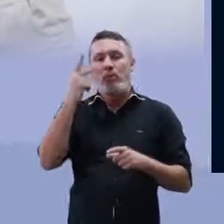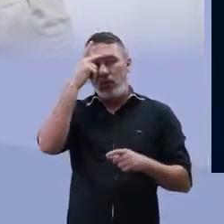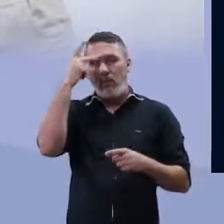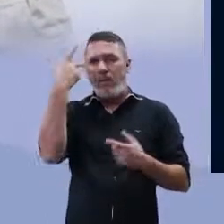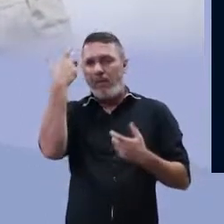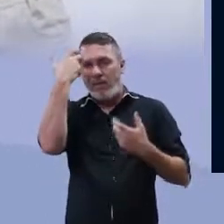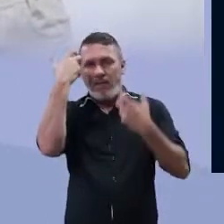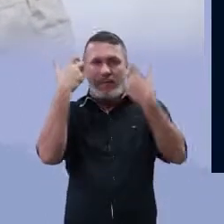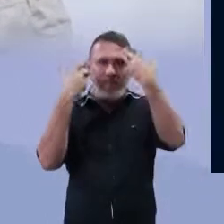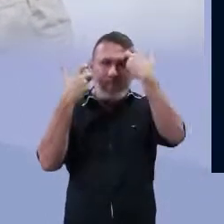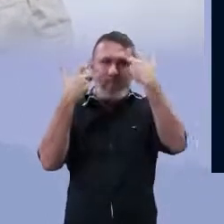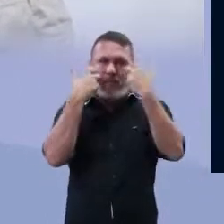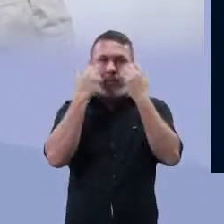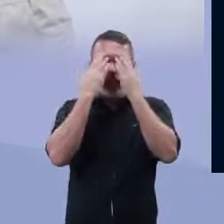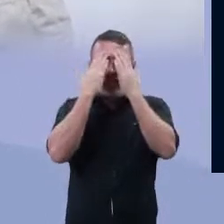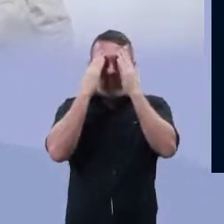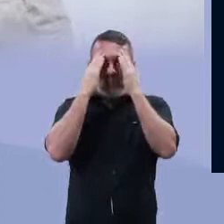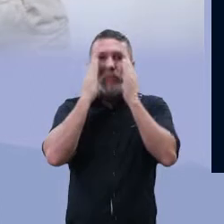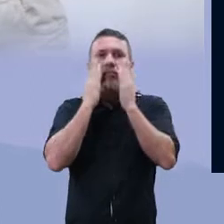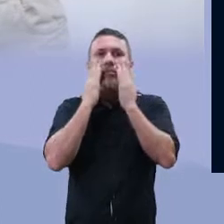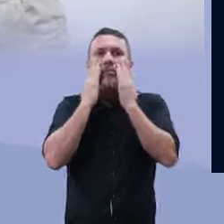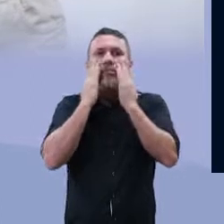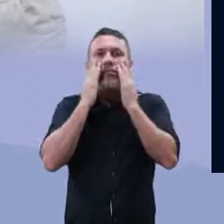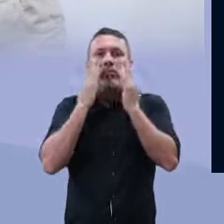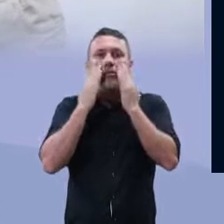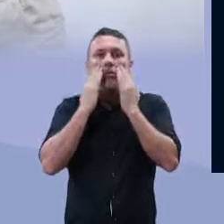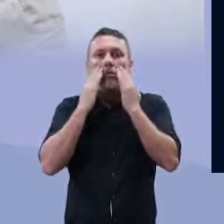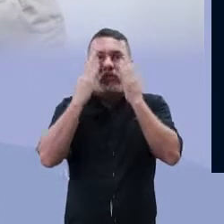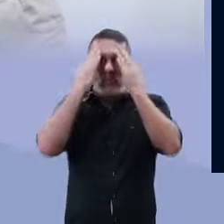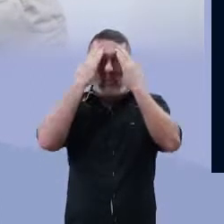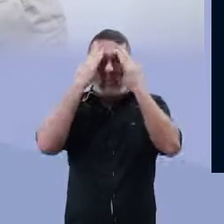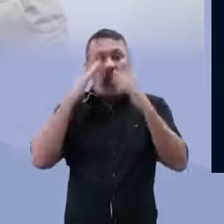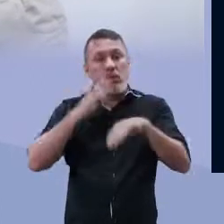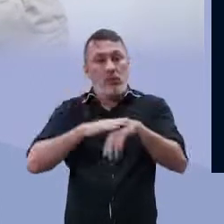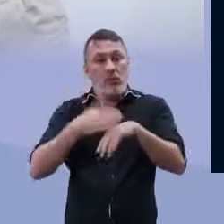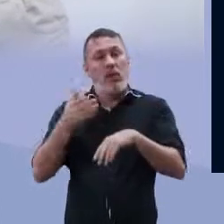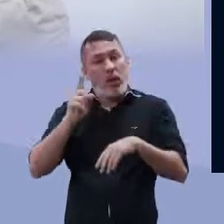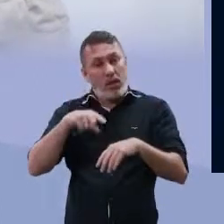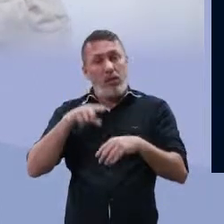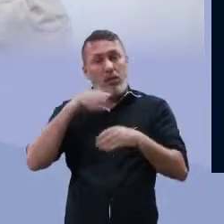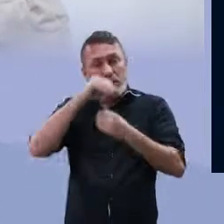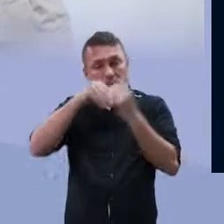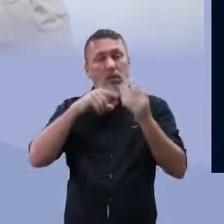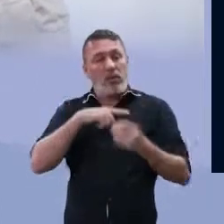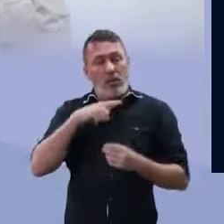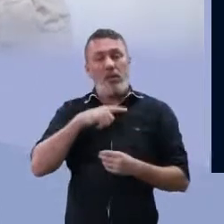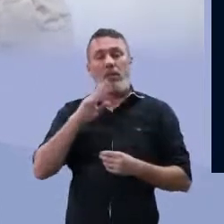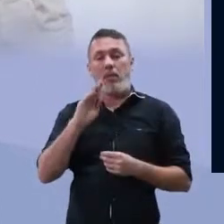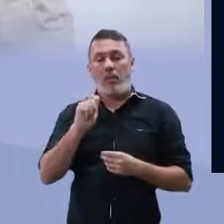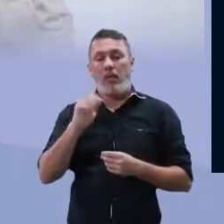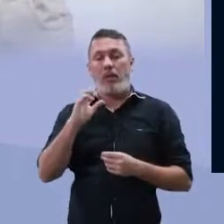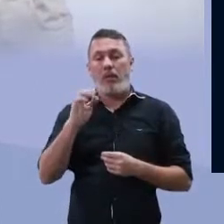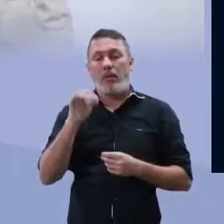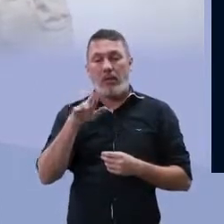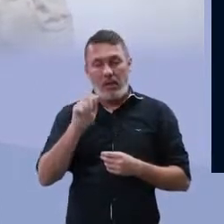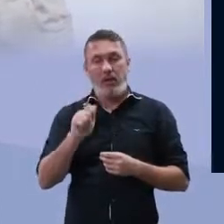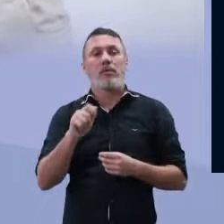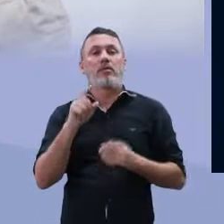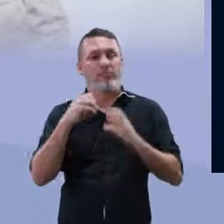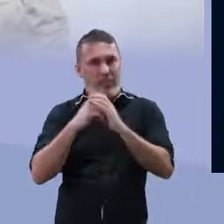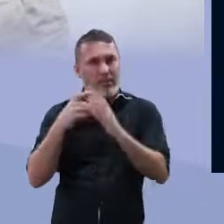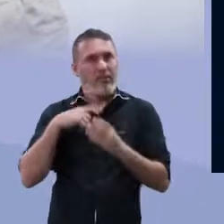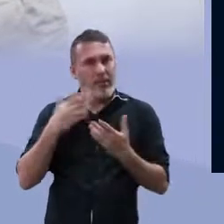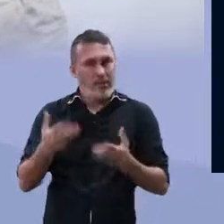toxina botulínica, né? Que as pessoas utilizam para manter a pele esticada, isso é produzido a partir de uma bactéria.